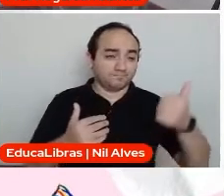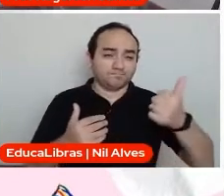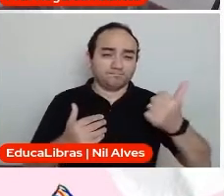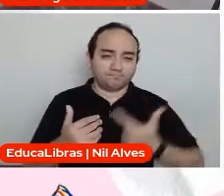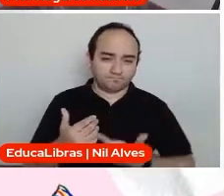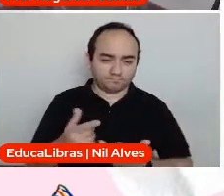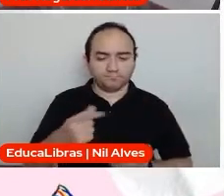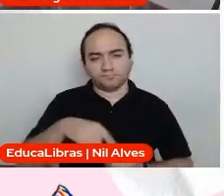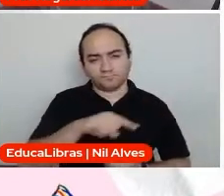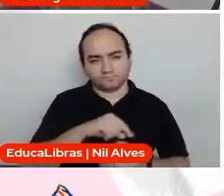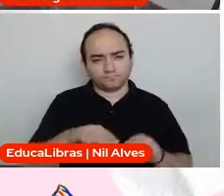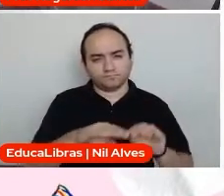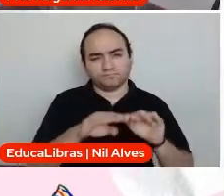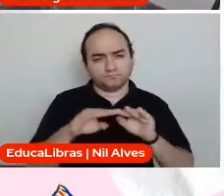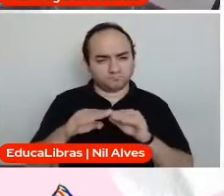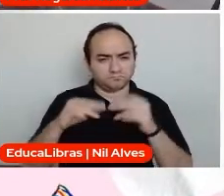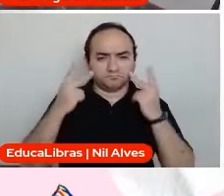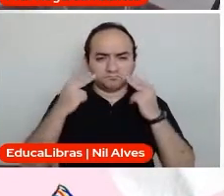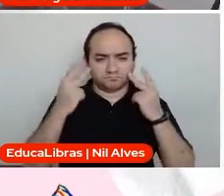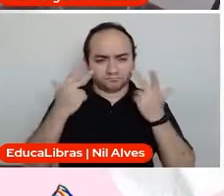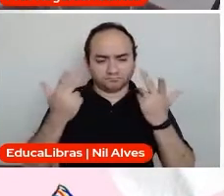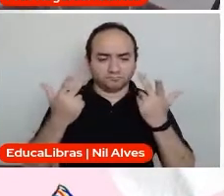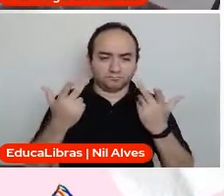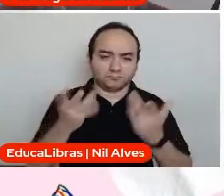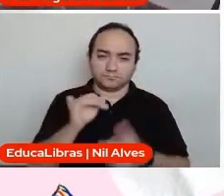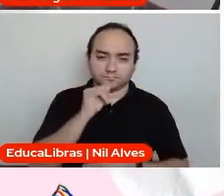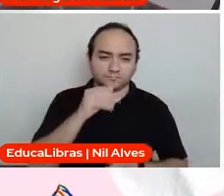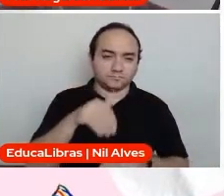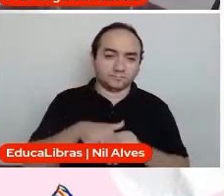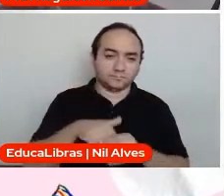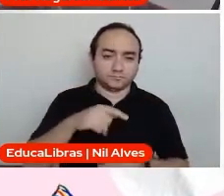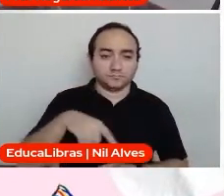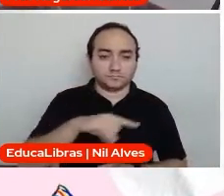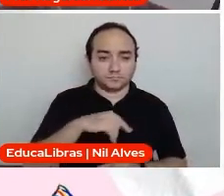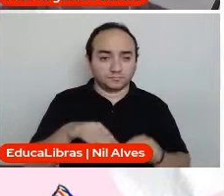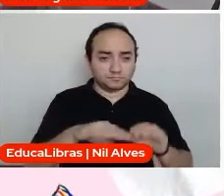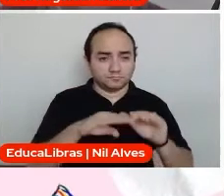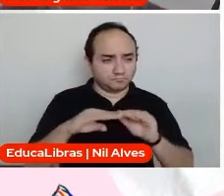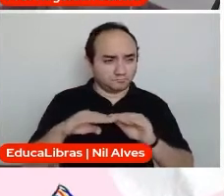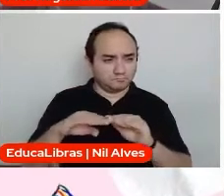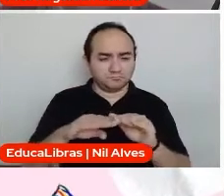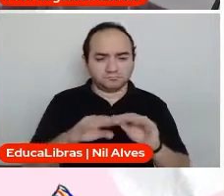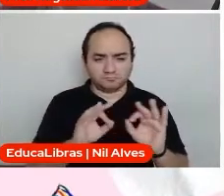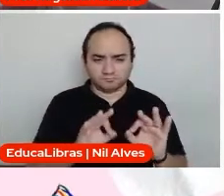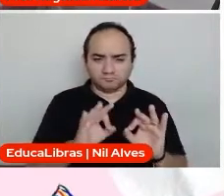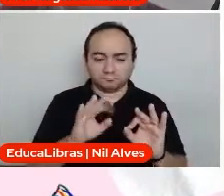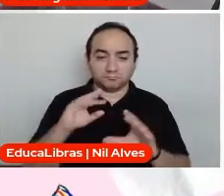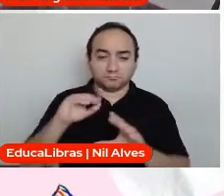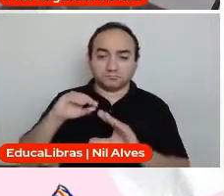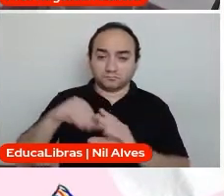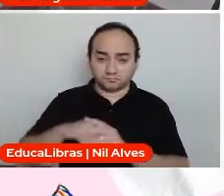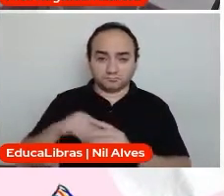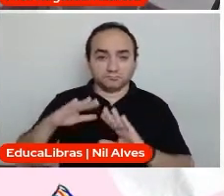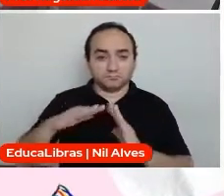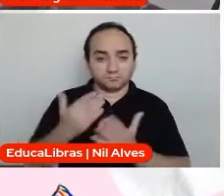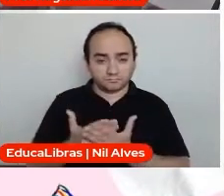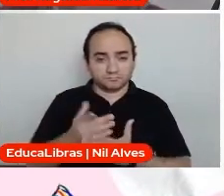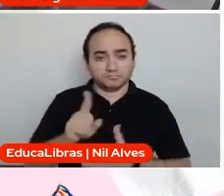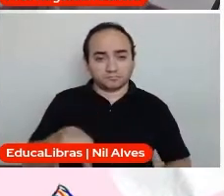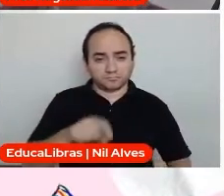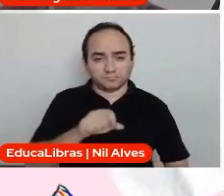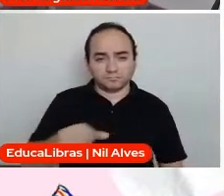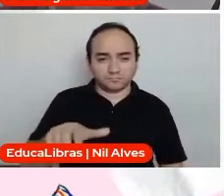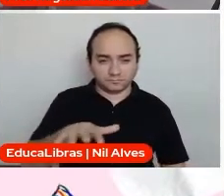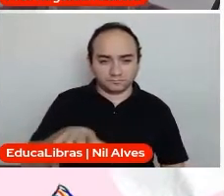todos iguais. Se na hora do voto nós também somos todos iguais, a escola é o espaço dos